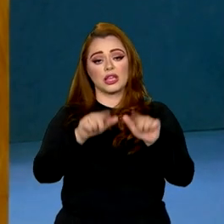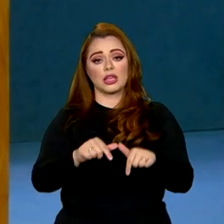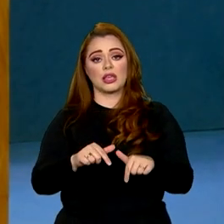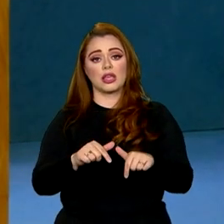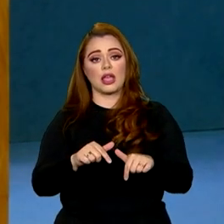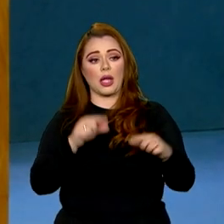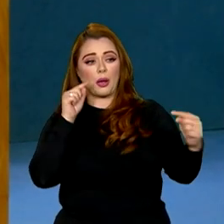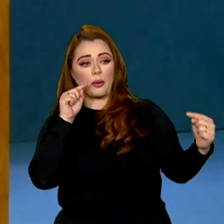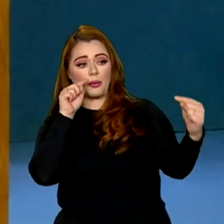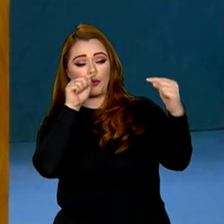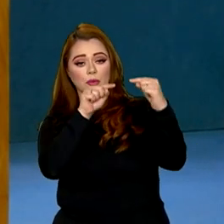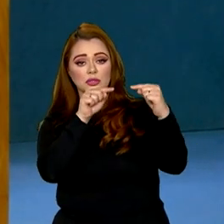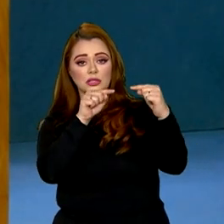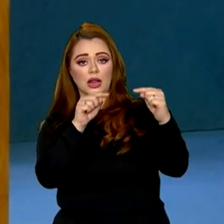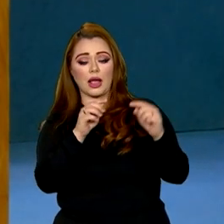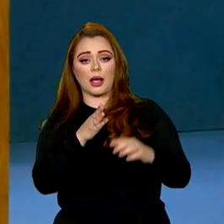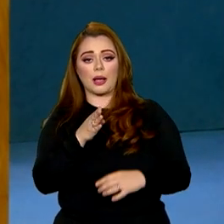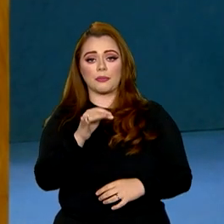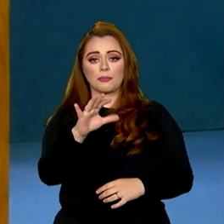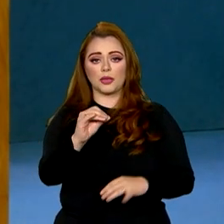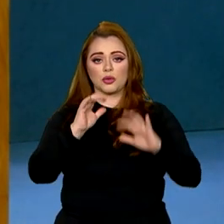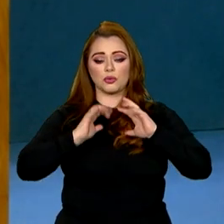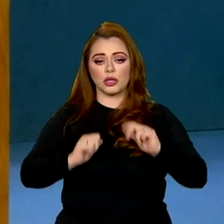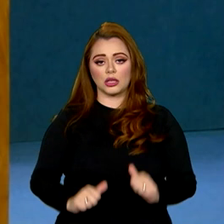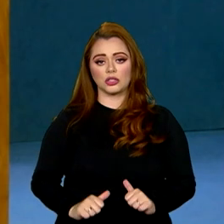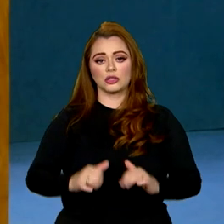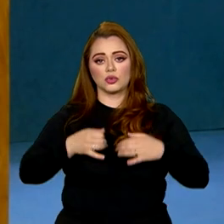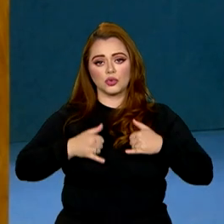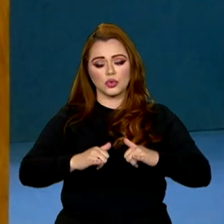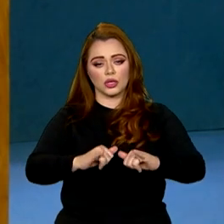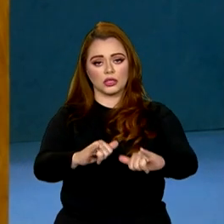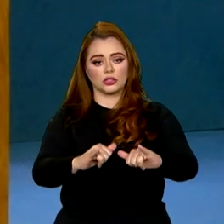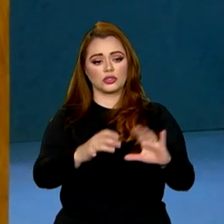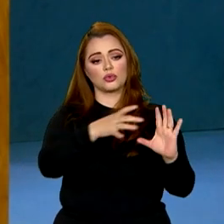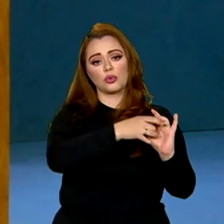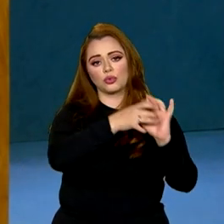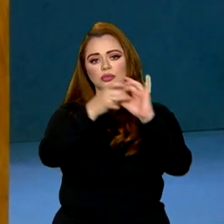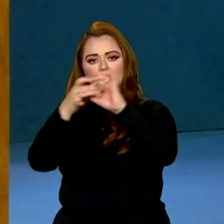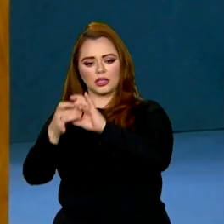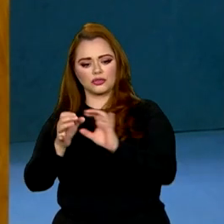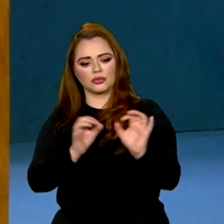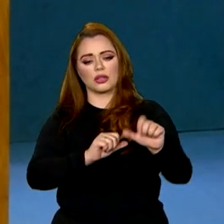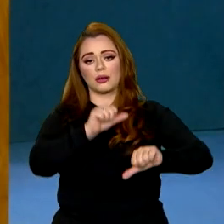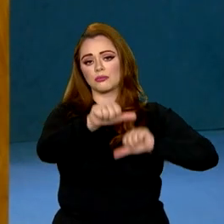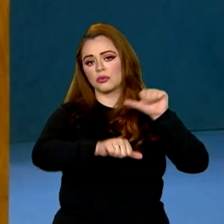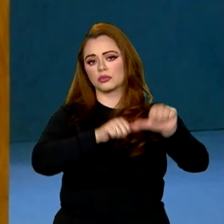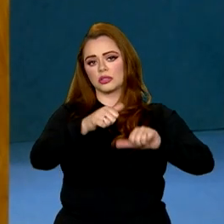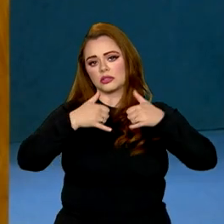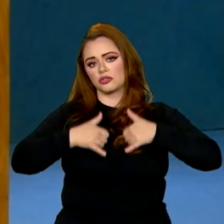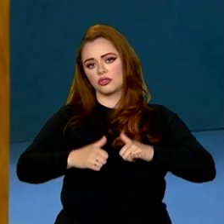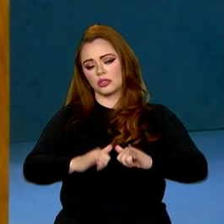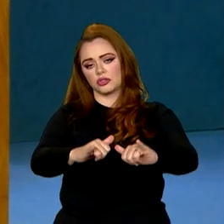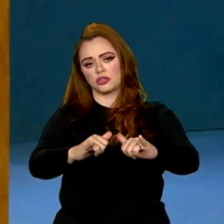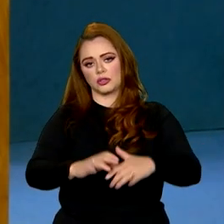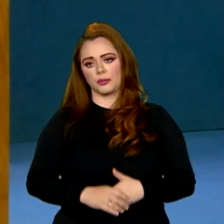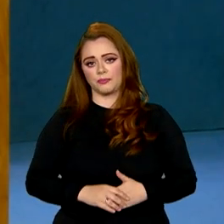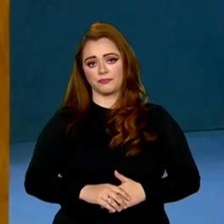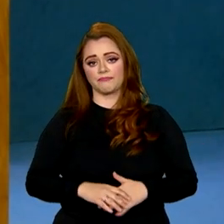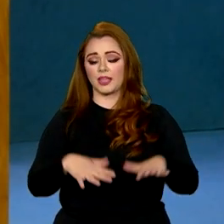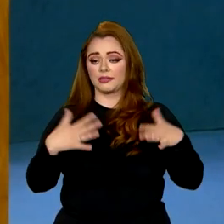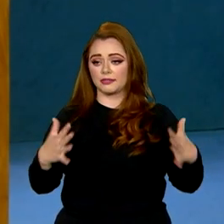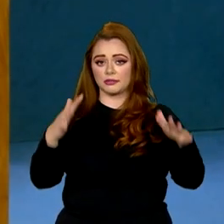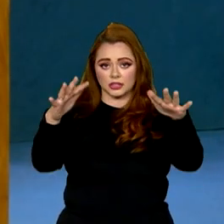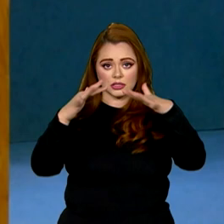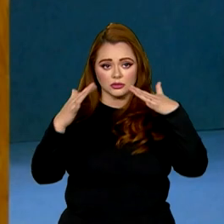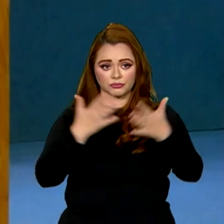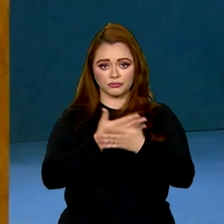o potencial da bioenergia no contexto da transição energética. Caros amigos e caros amigos,